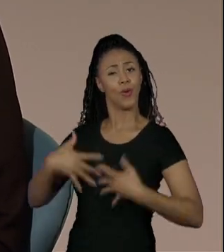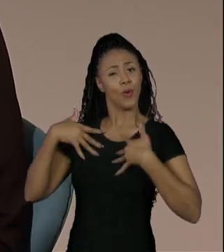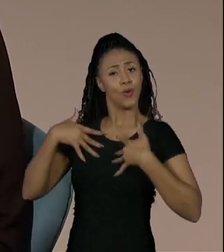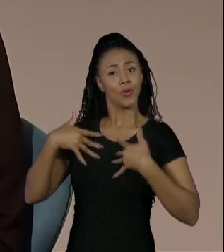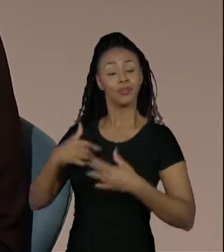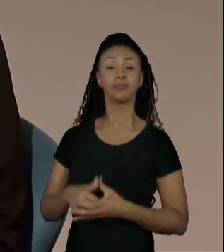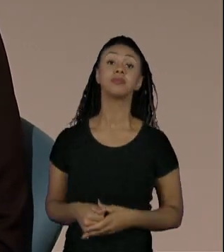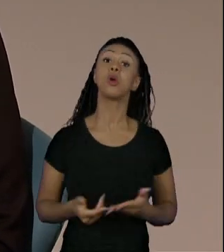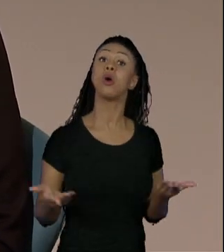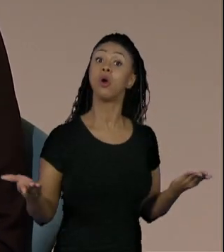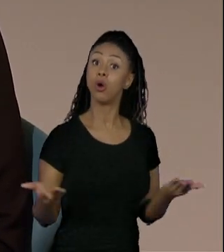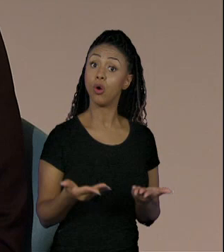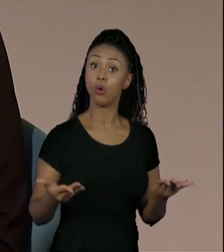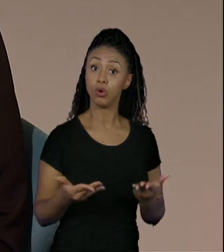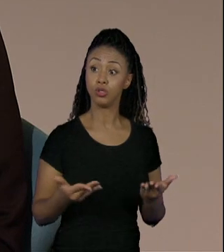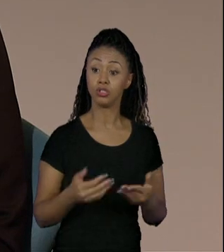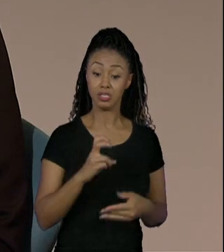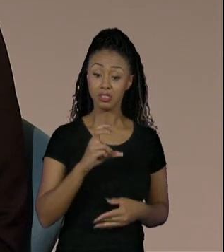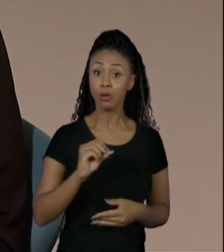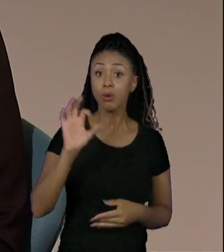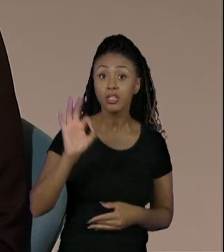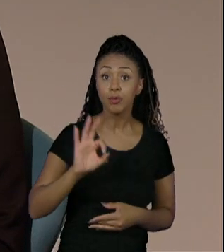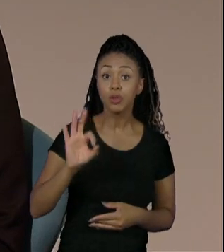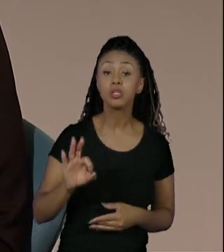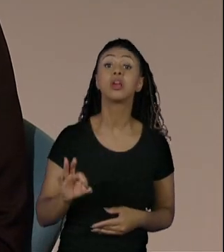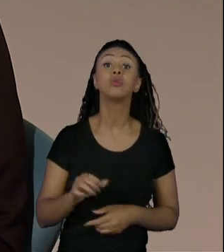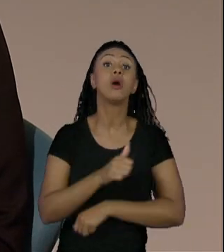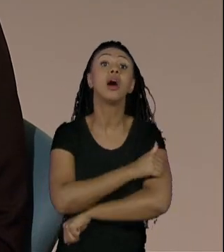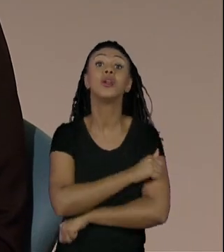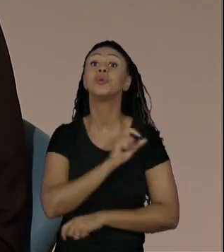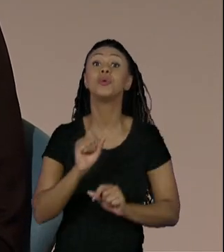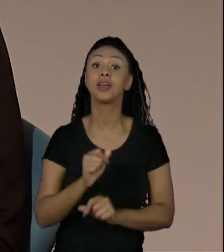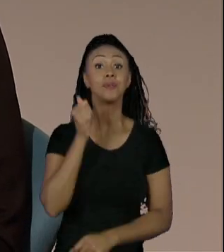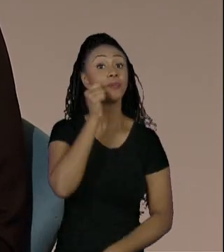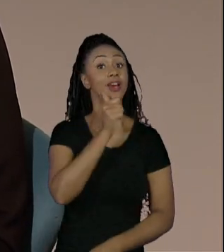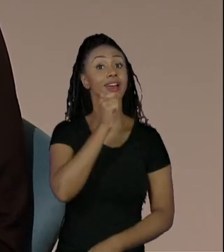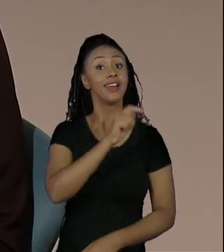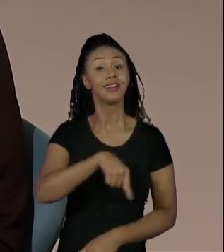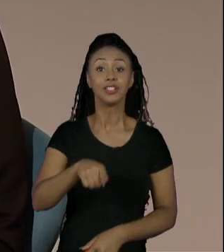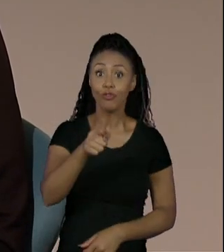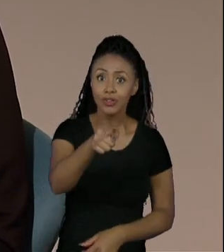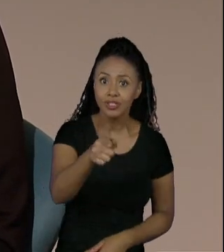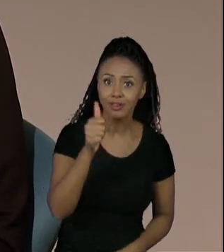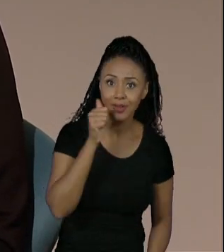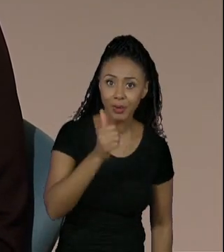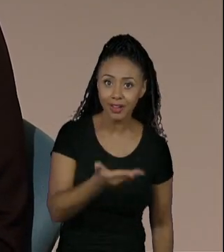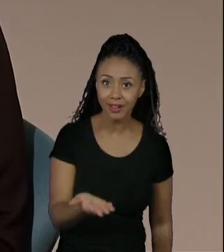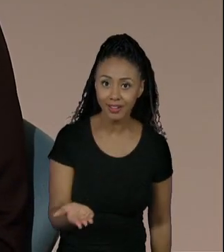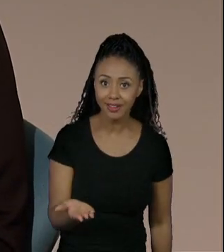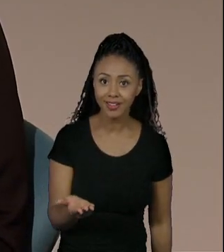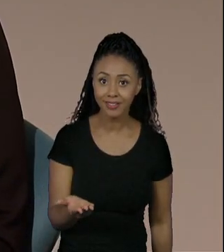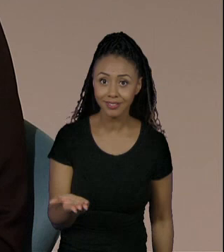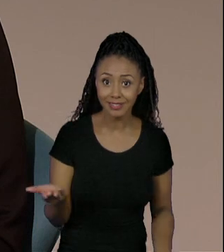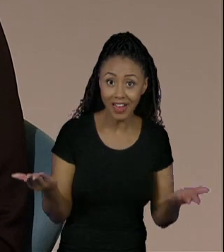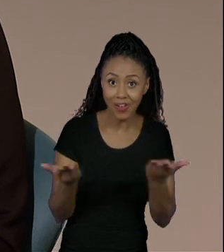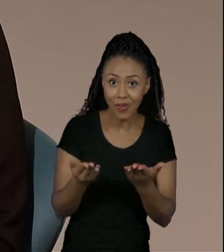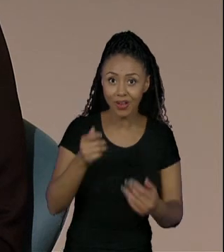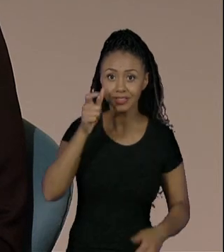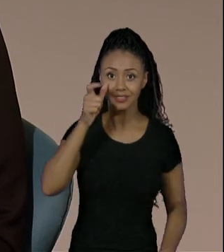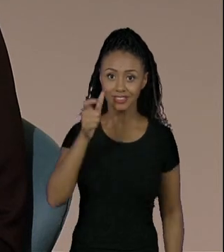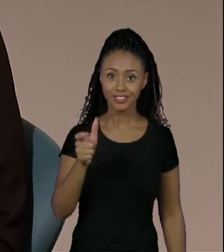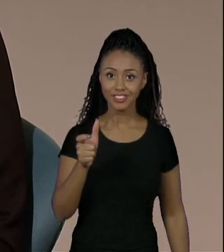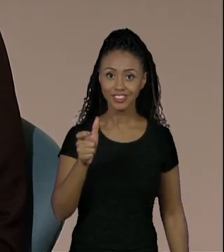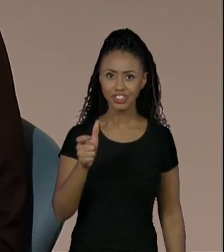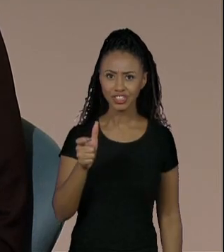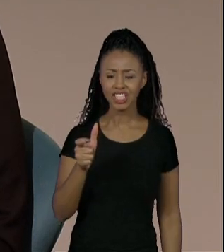50% do nosso público que são mulheres. Então, eu vou olhar para você, mulher que está aí, que tem